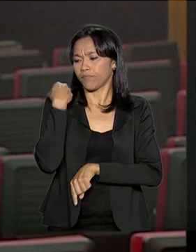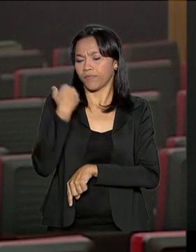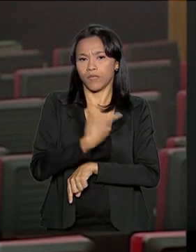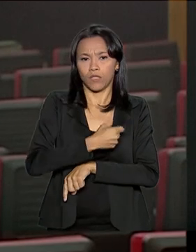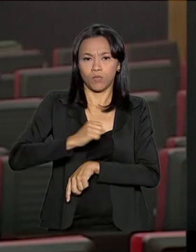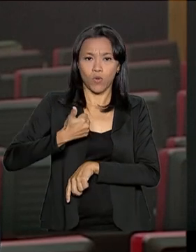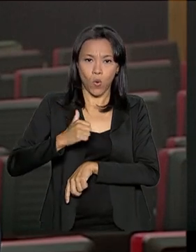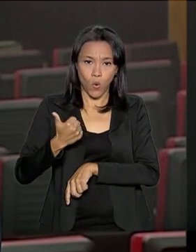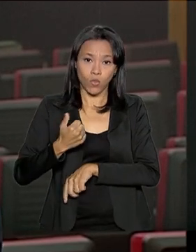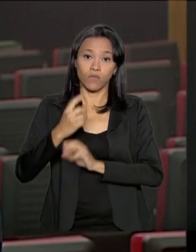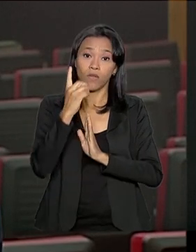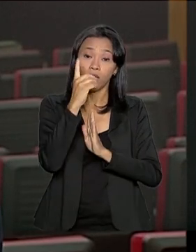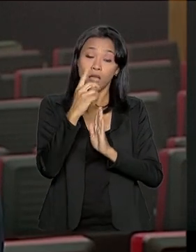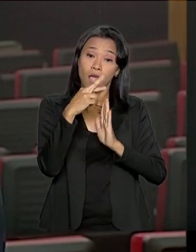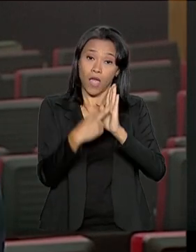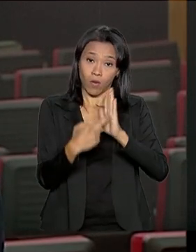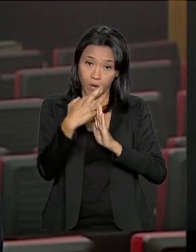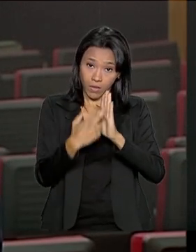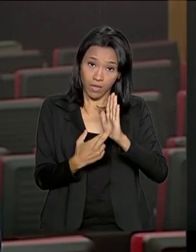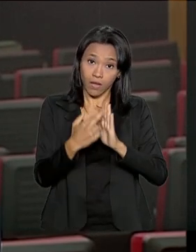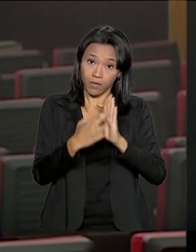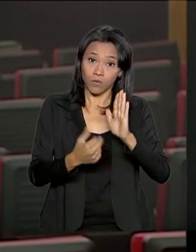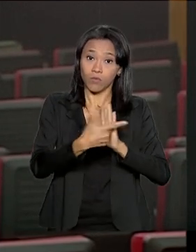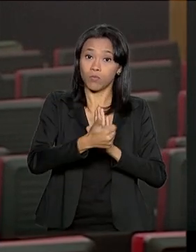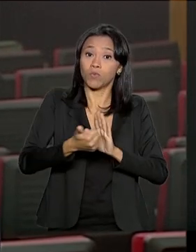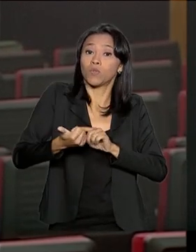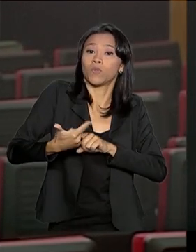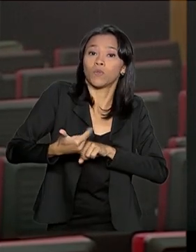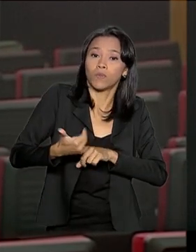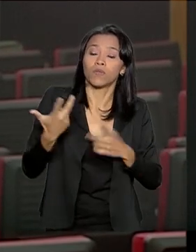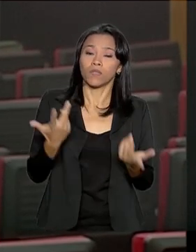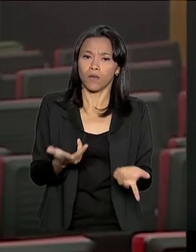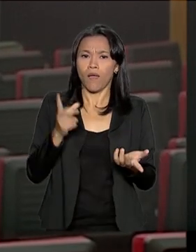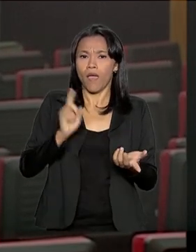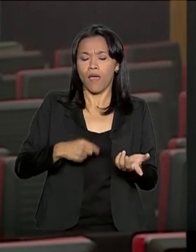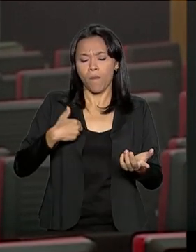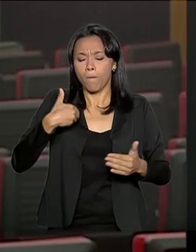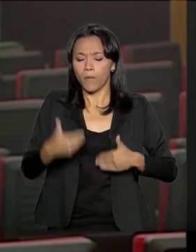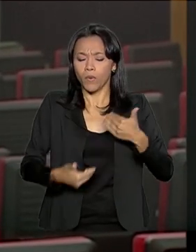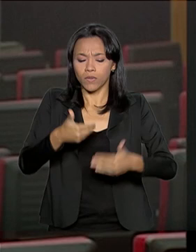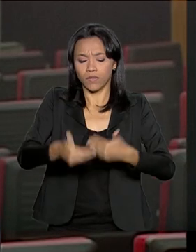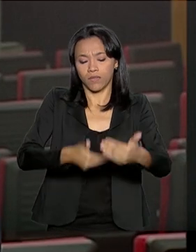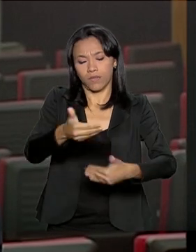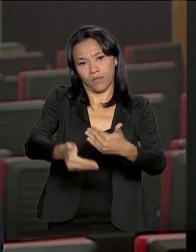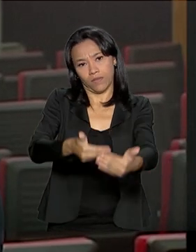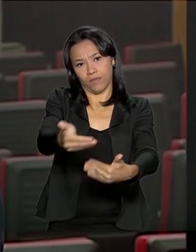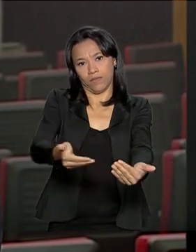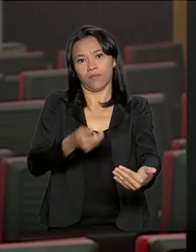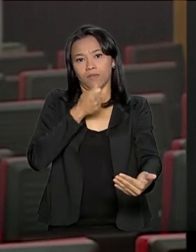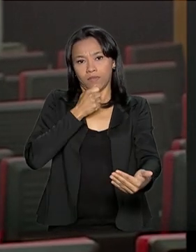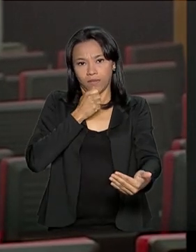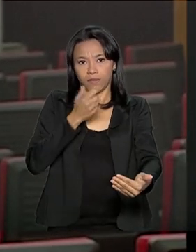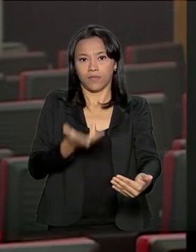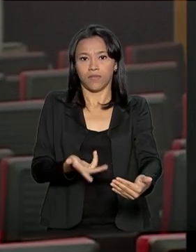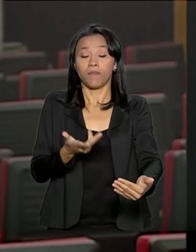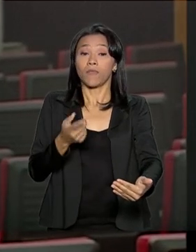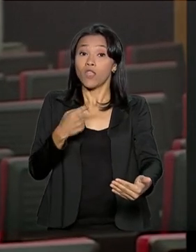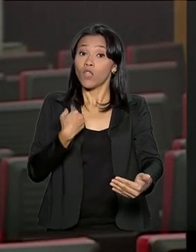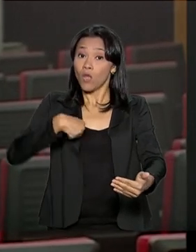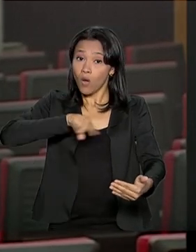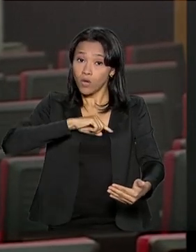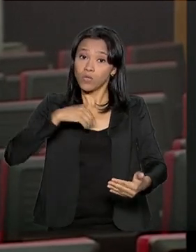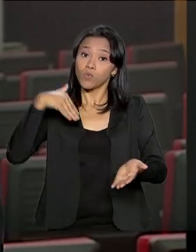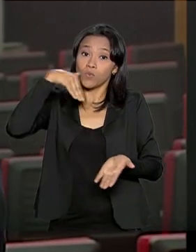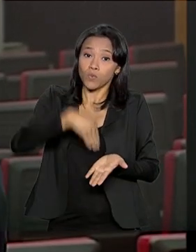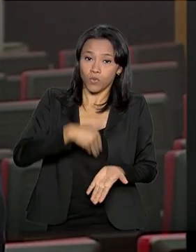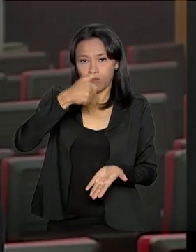regulamentada em 2012. É, portanto, uma realidade ainda em processo de consolidação. Como nós fomos um dos últimos países